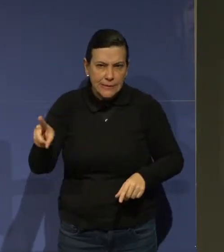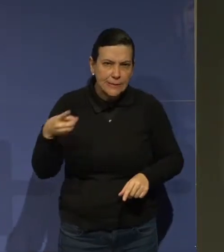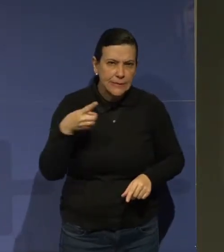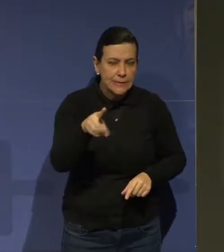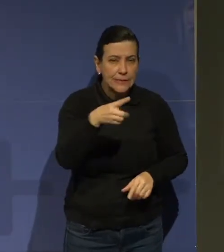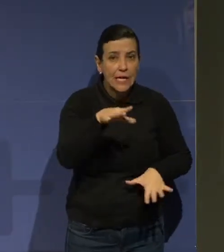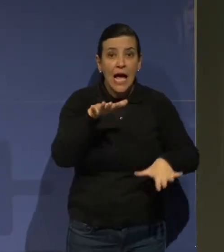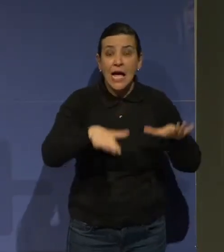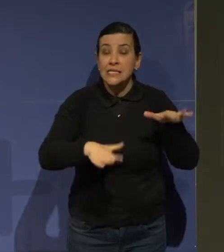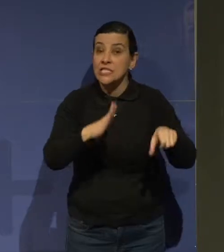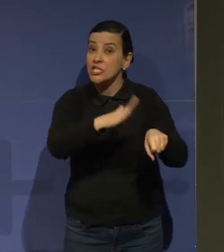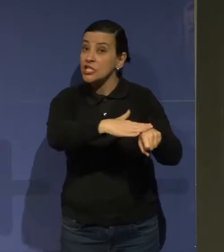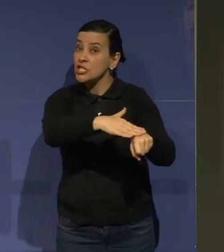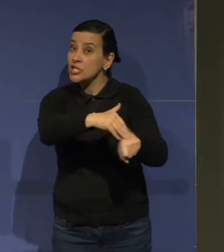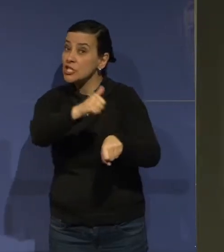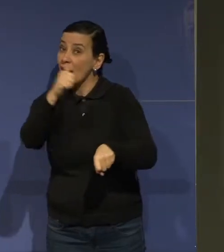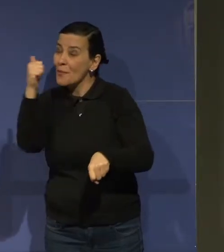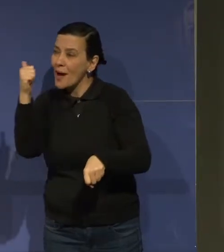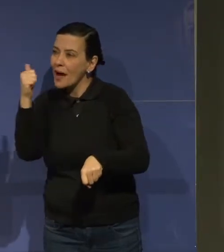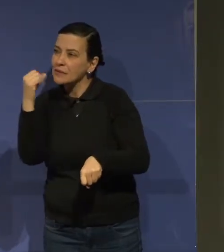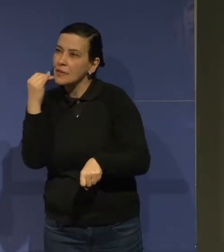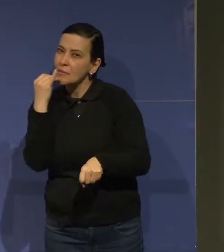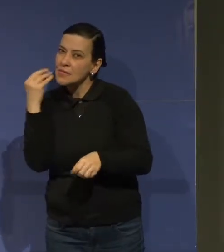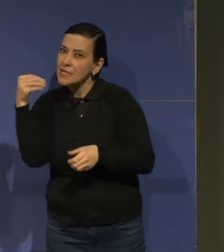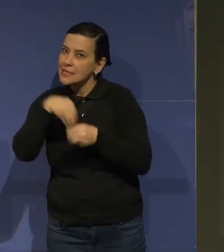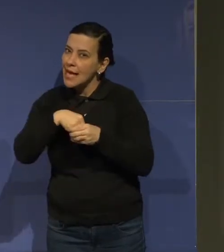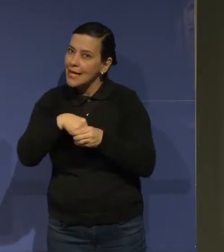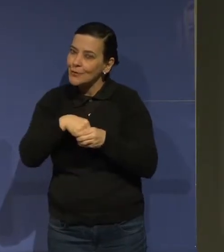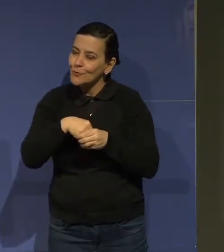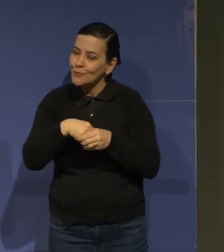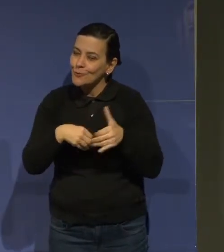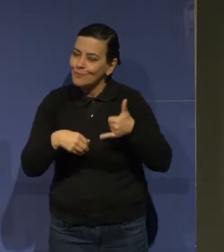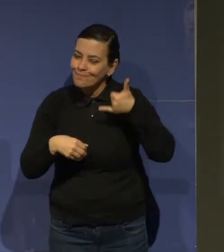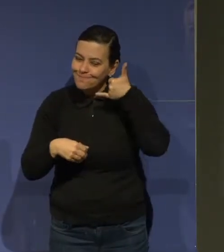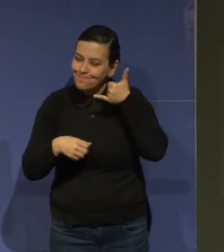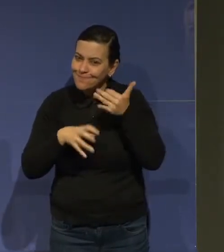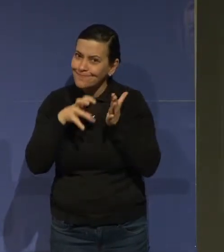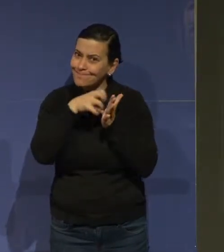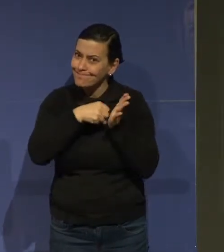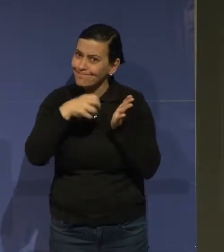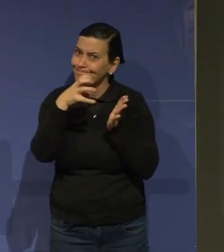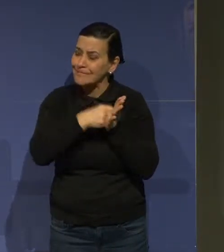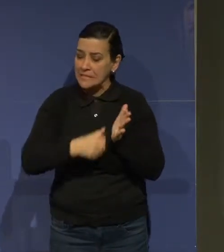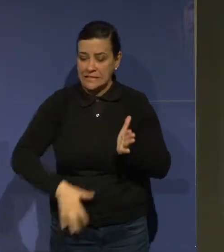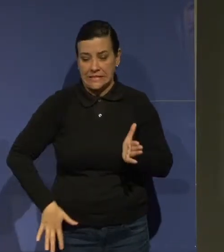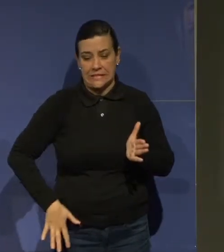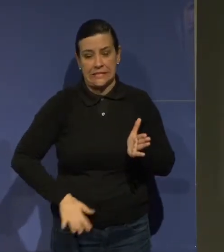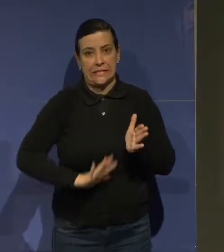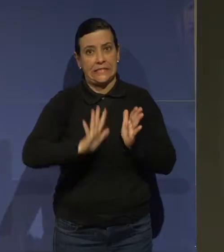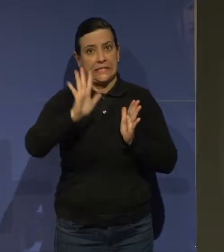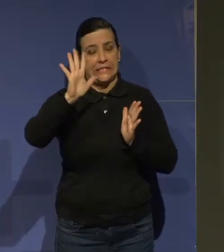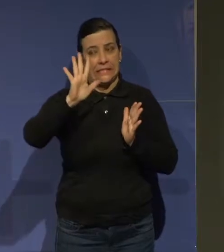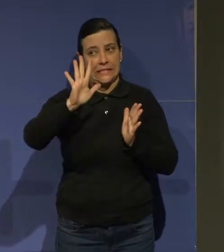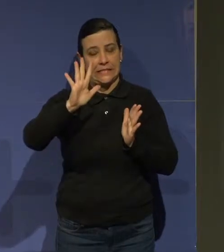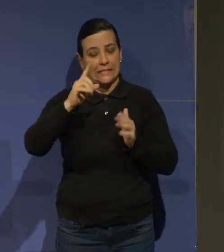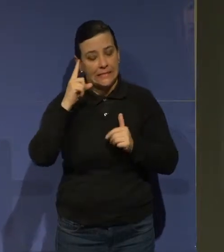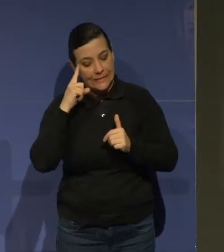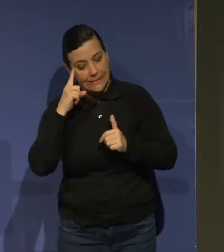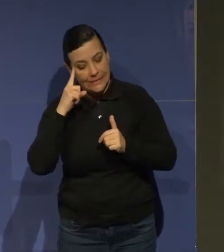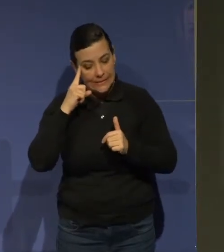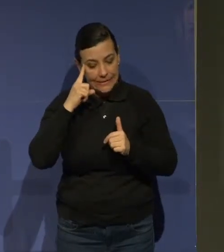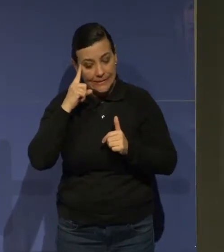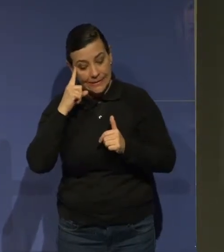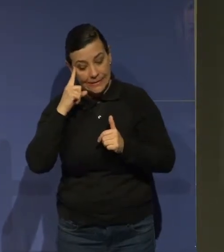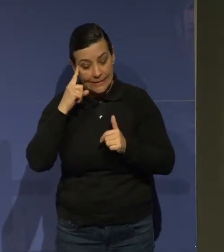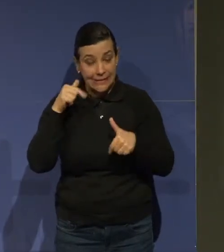dessa, no pacote de dados do celular, é grana. Então, agora, fico